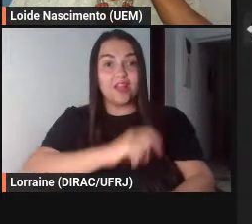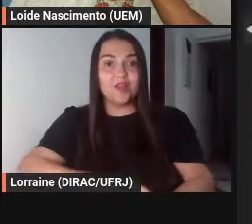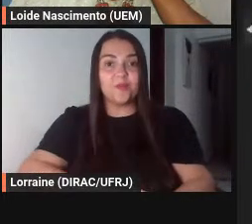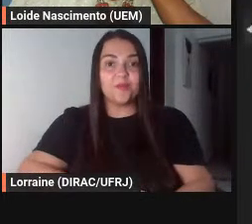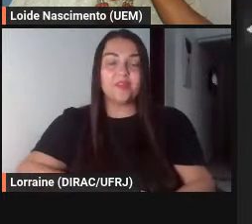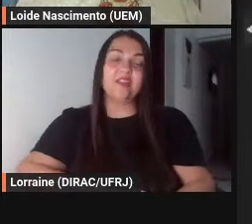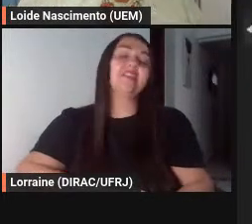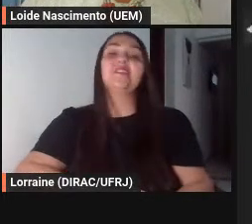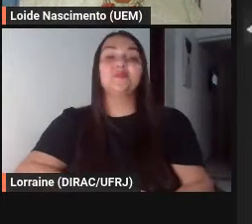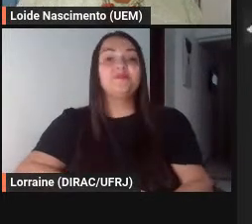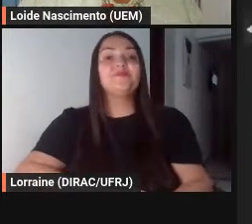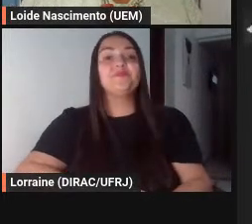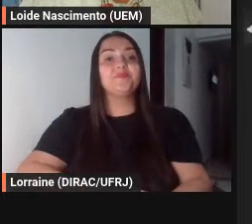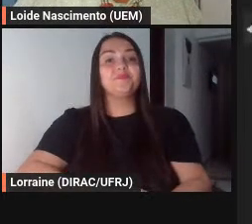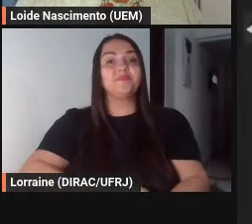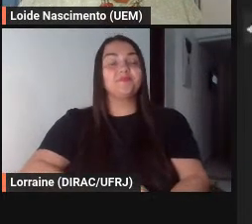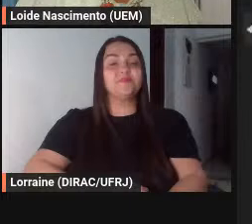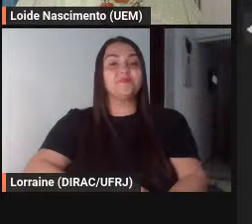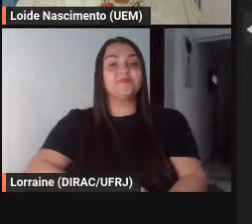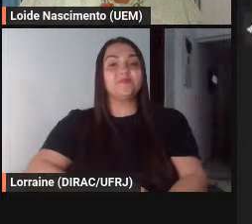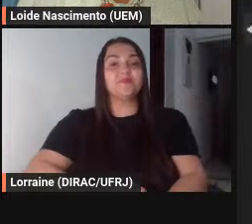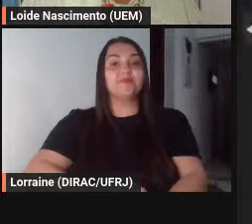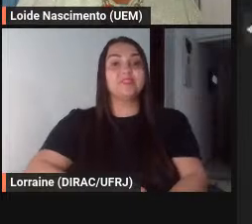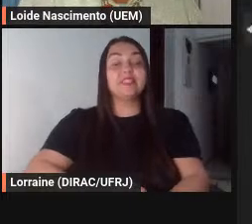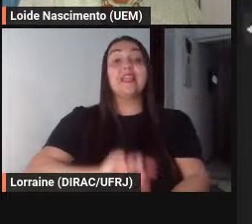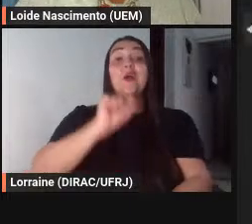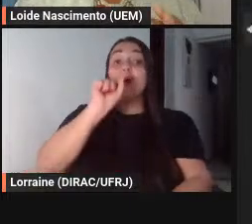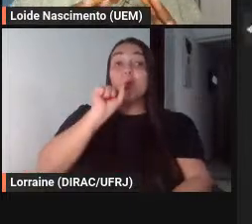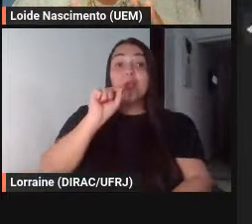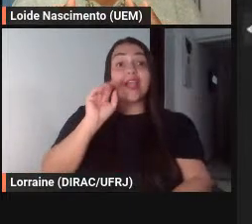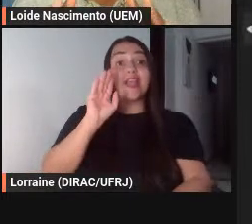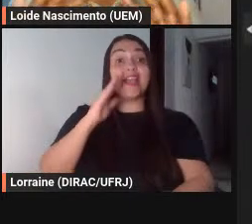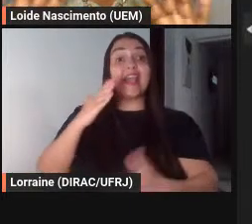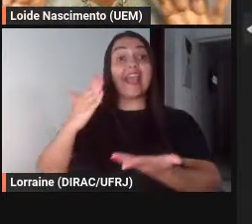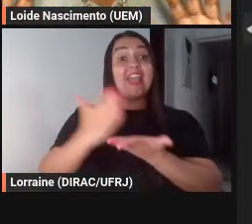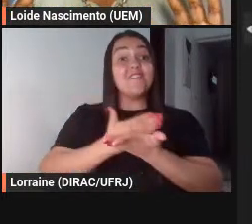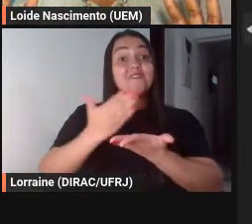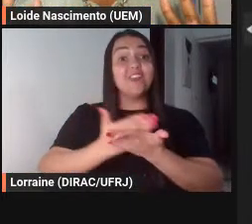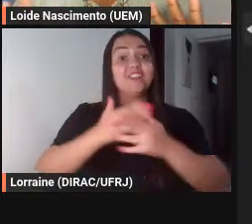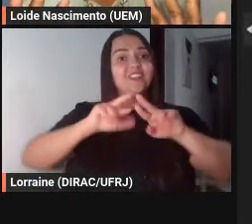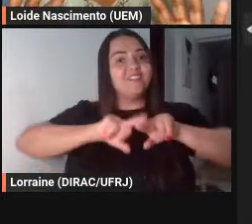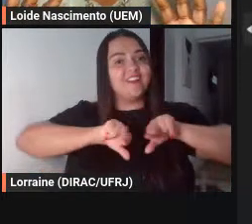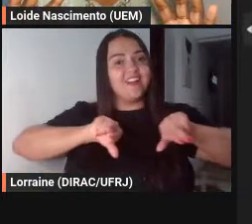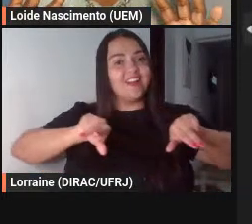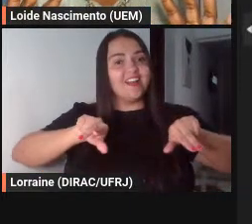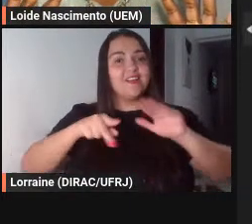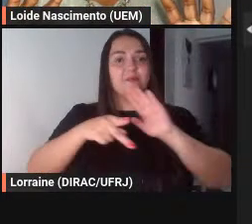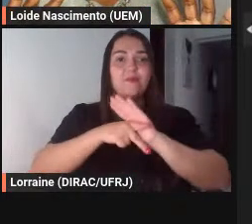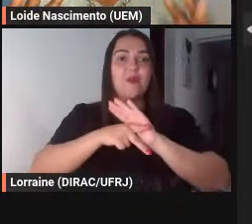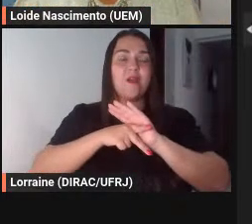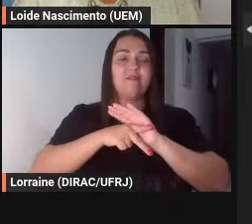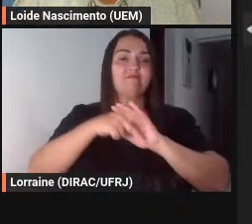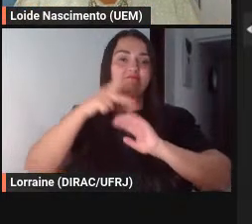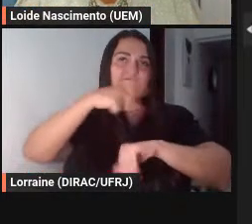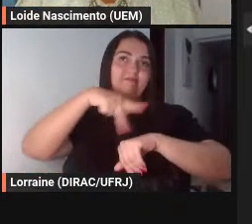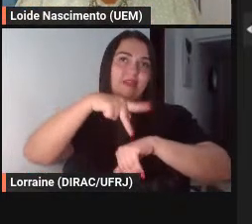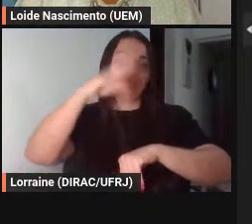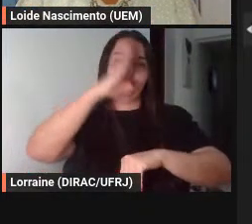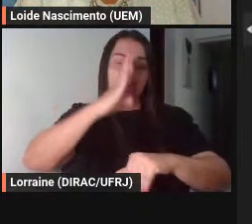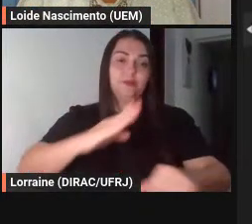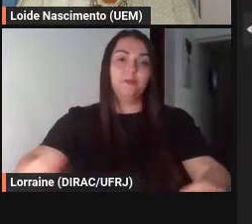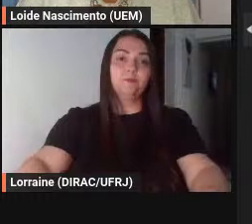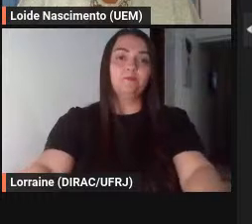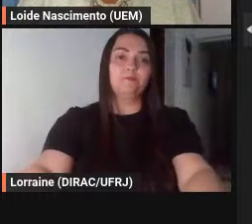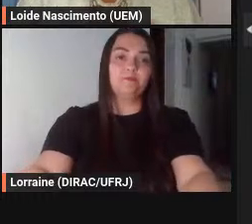revistas da nossa imprensa que usam a imagem da fábula para